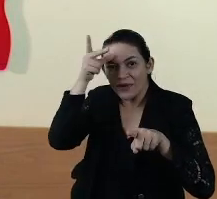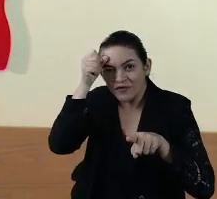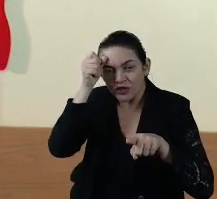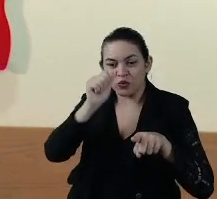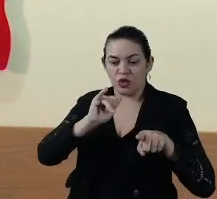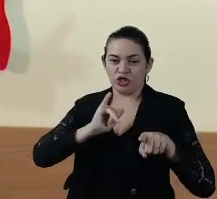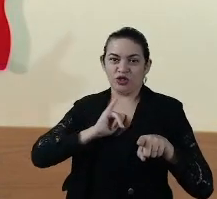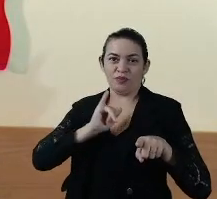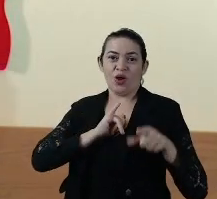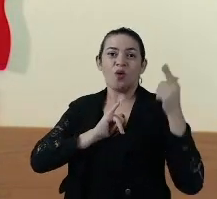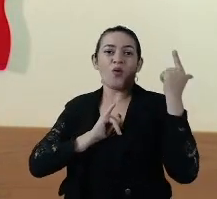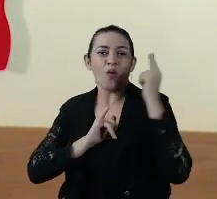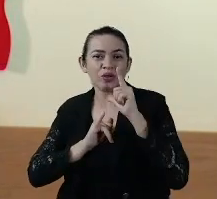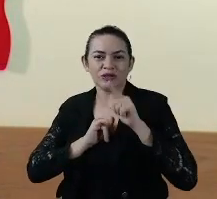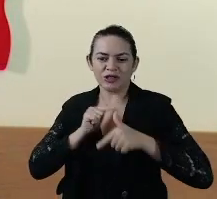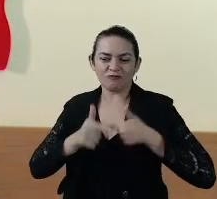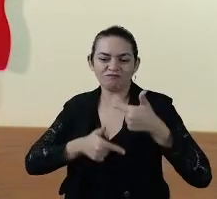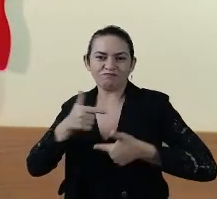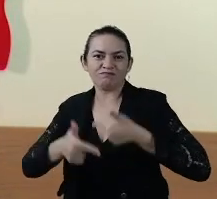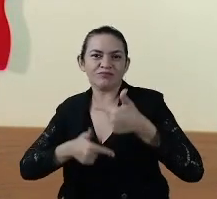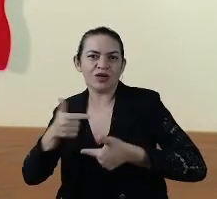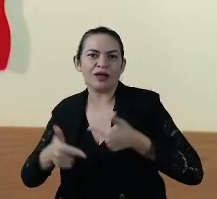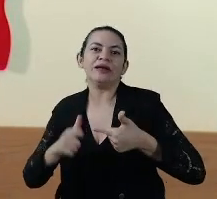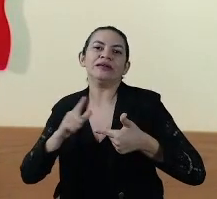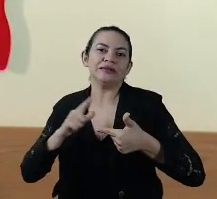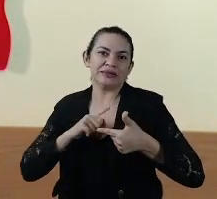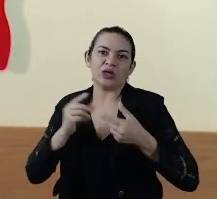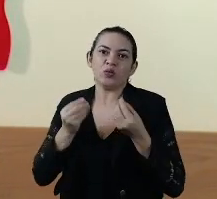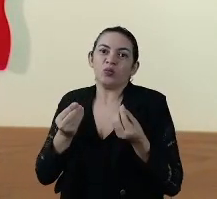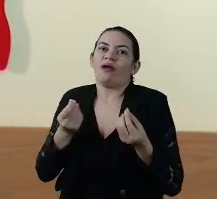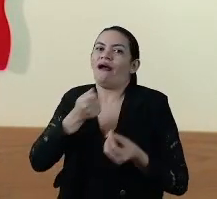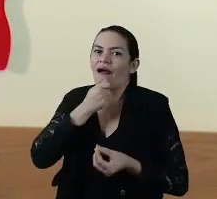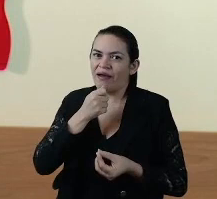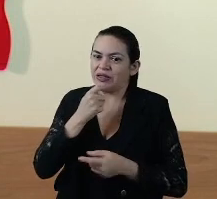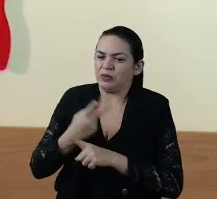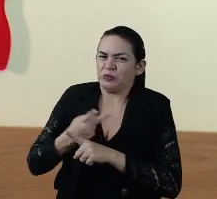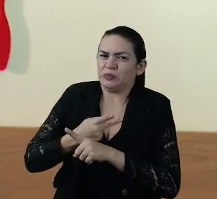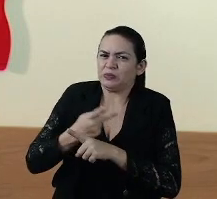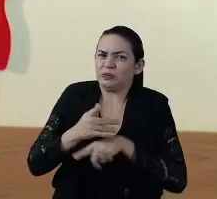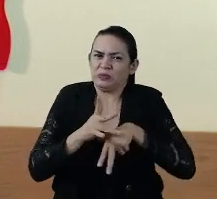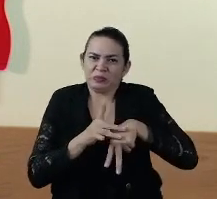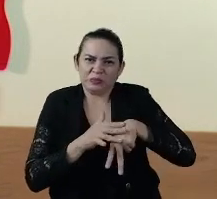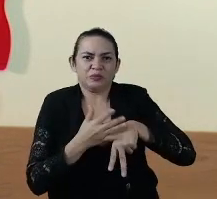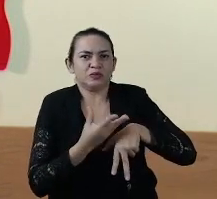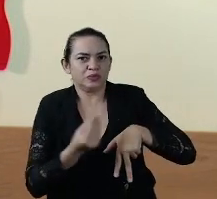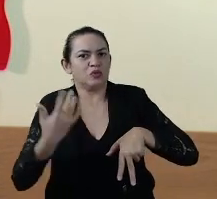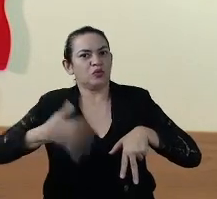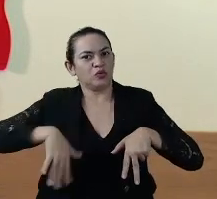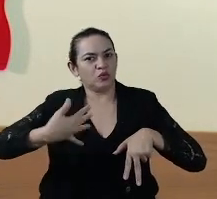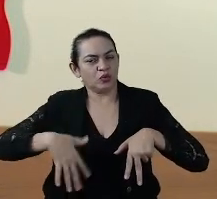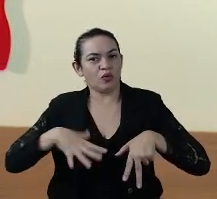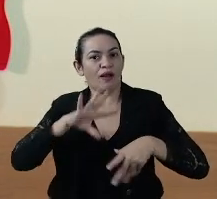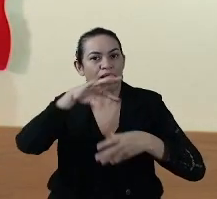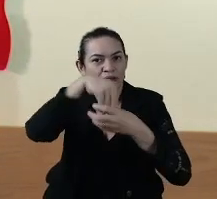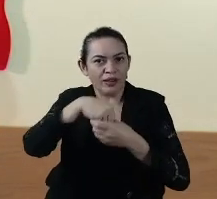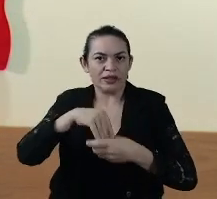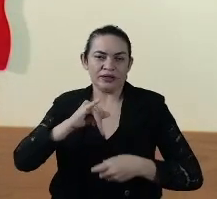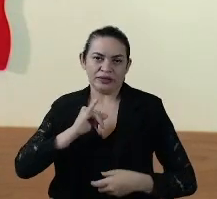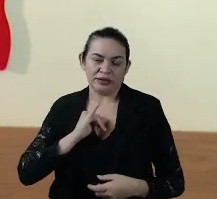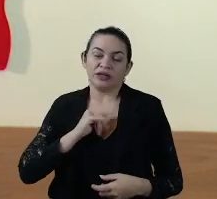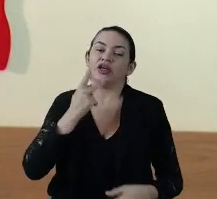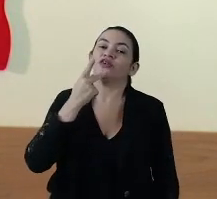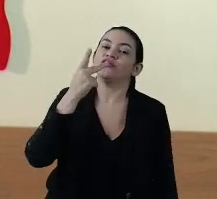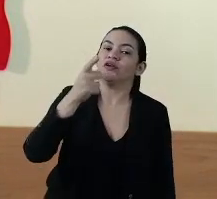consiga incrementar os seus serviços, uma vez que há uma grande pressão na cidade de Imperatriz. Faço questão de